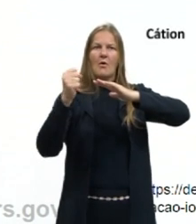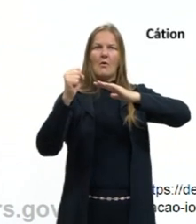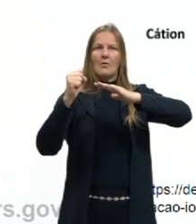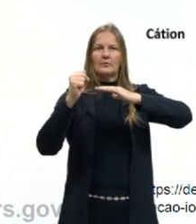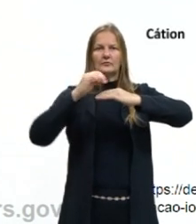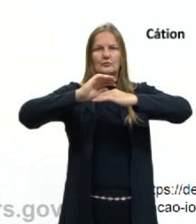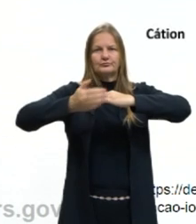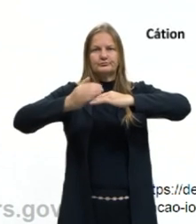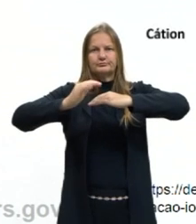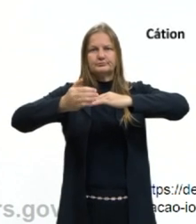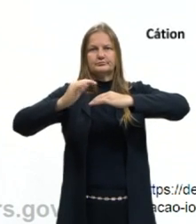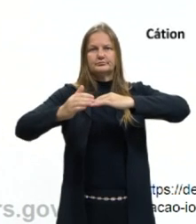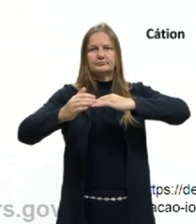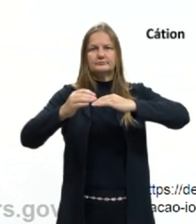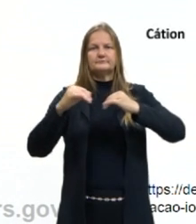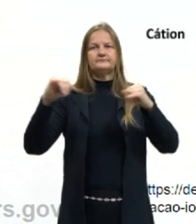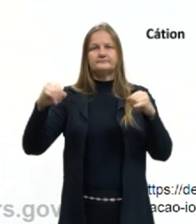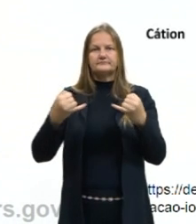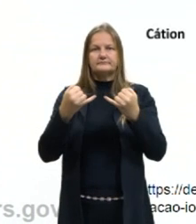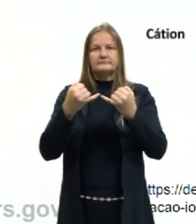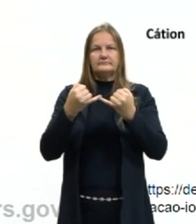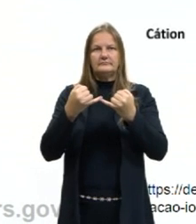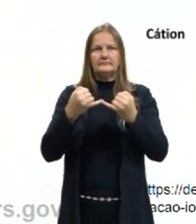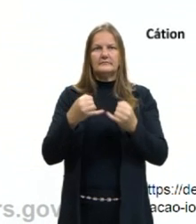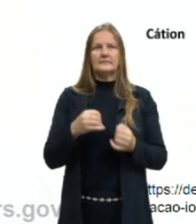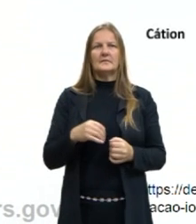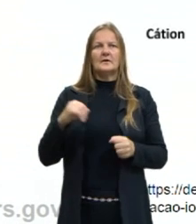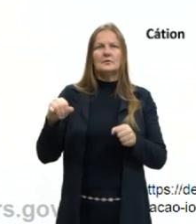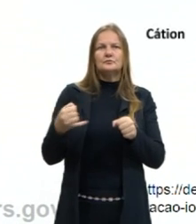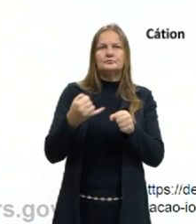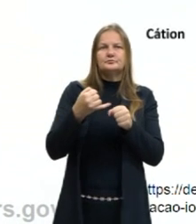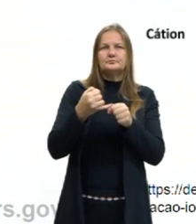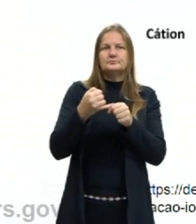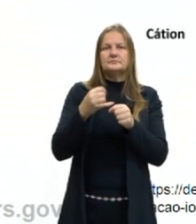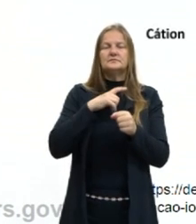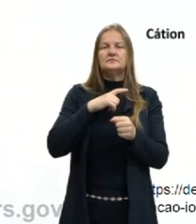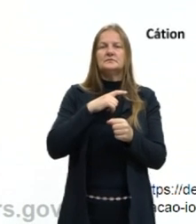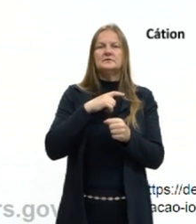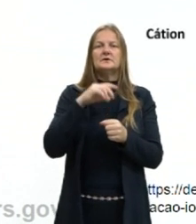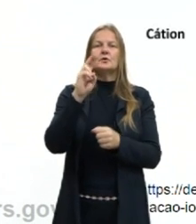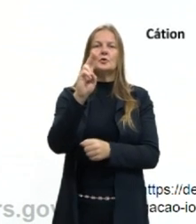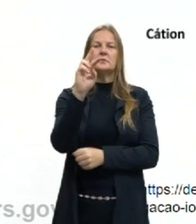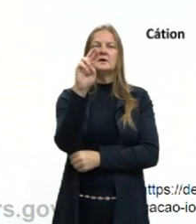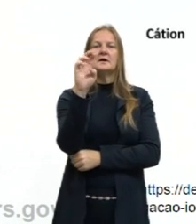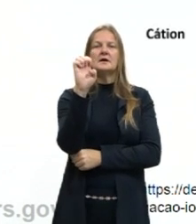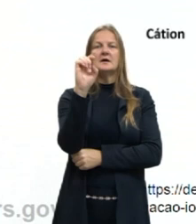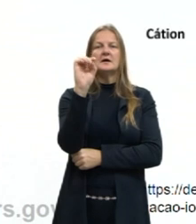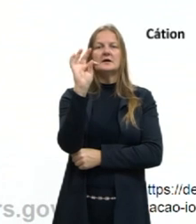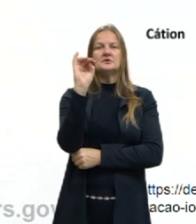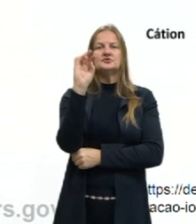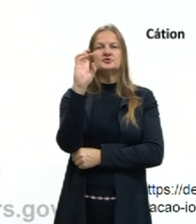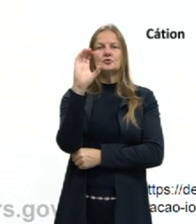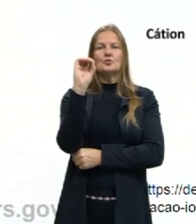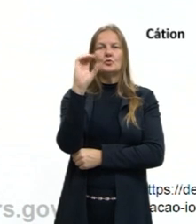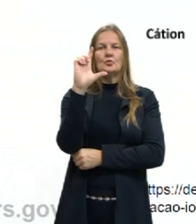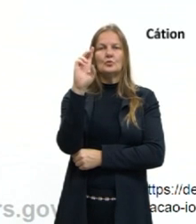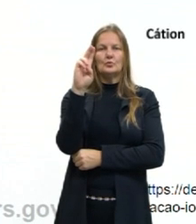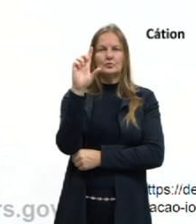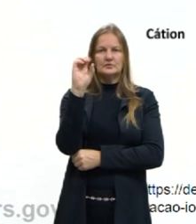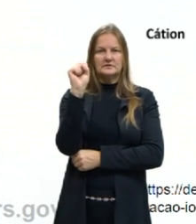principalmente entre os íons. Ela acaba formando retículos cristalinos. Esse cubo.